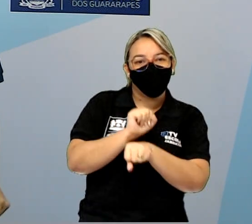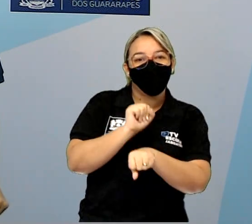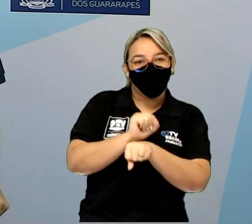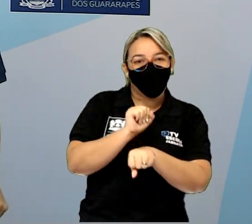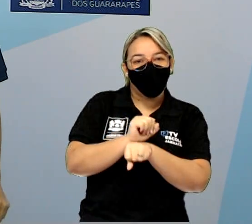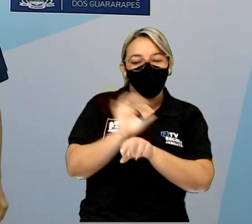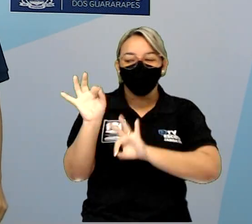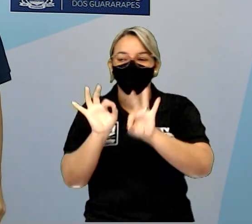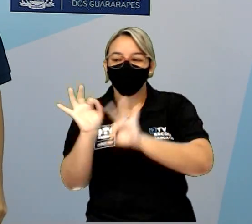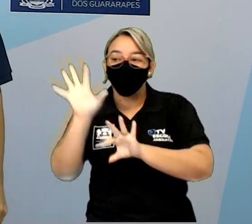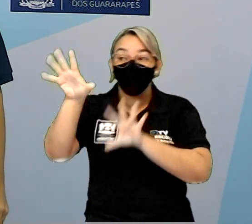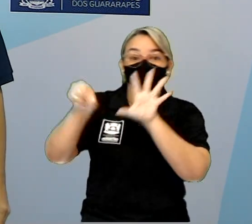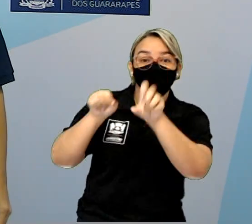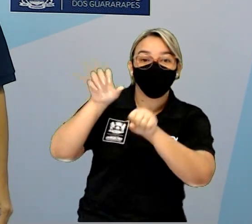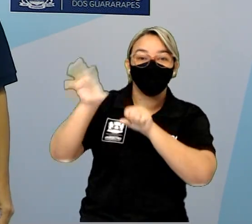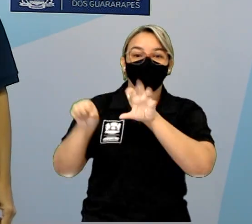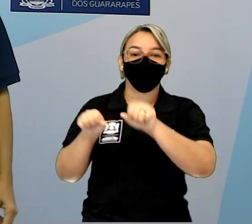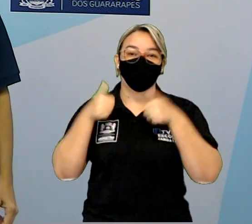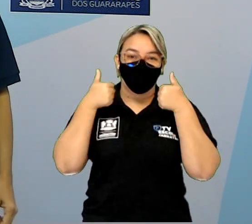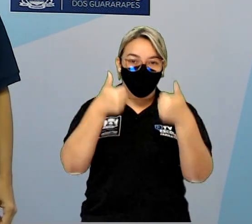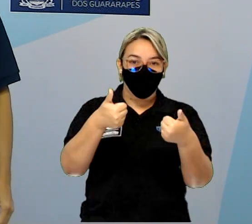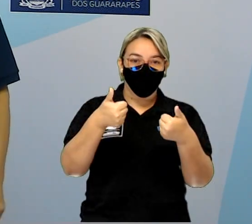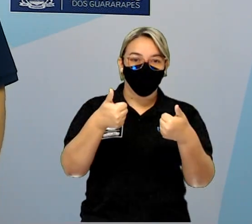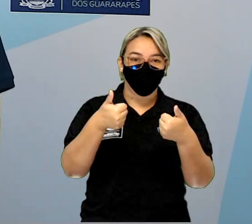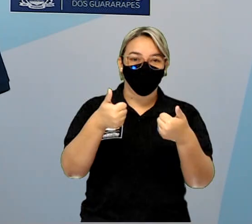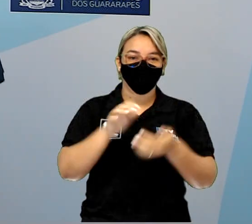providenciar esse material, tá bom?